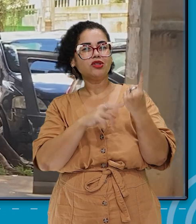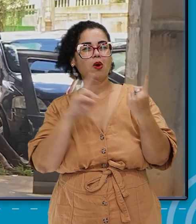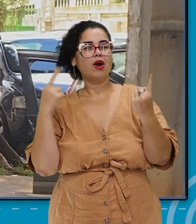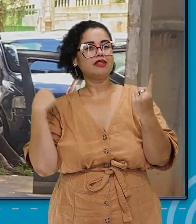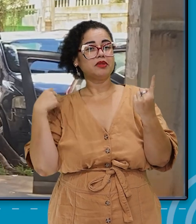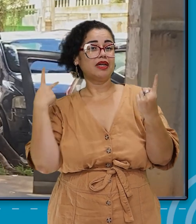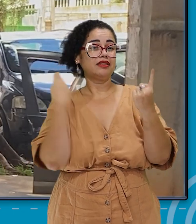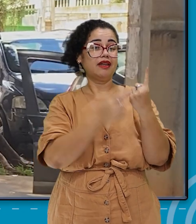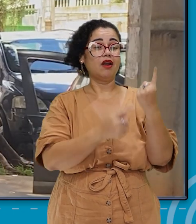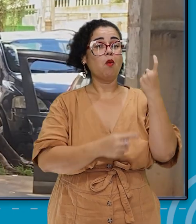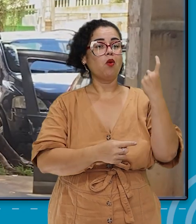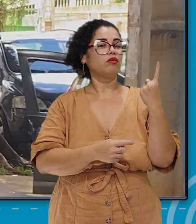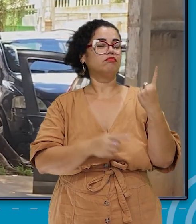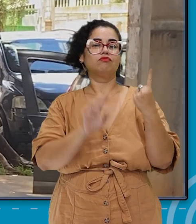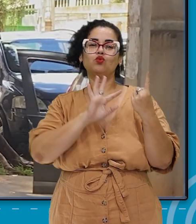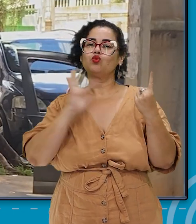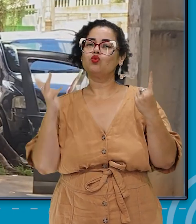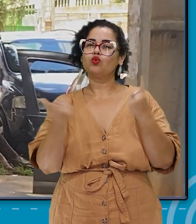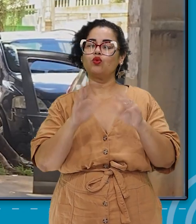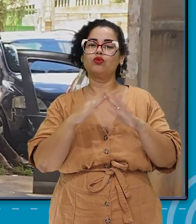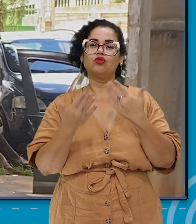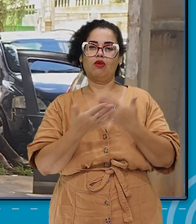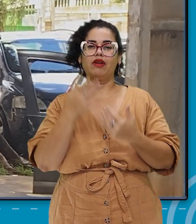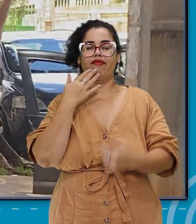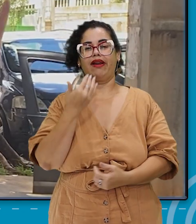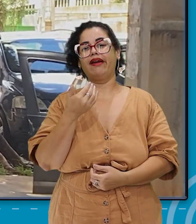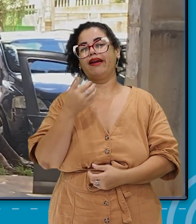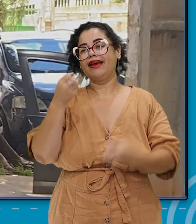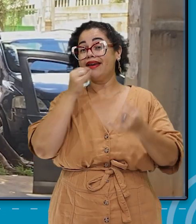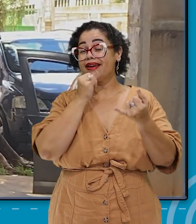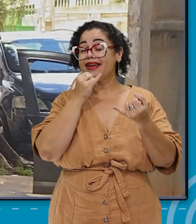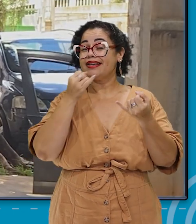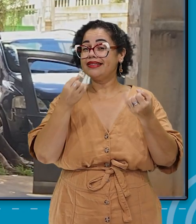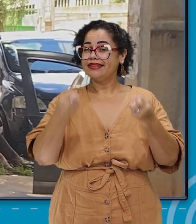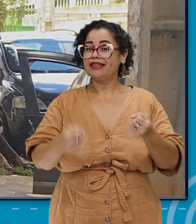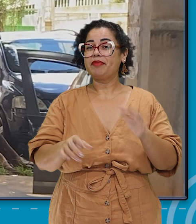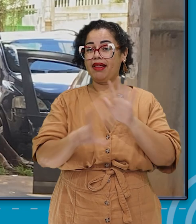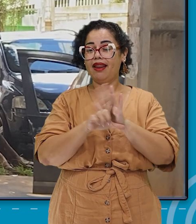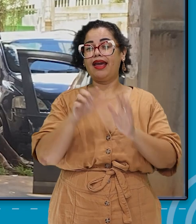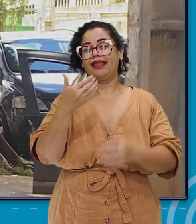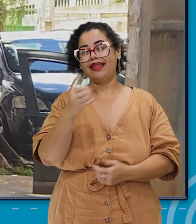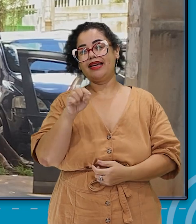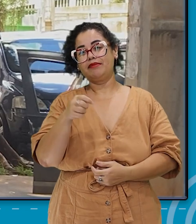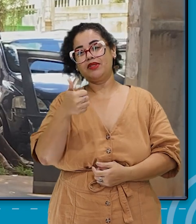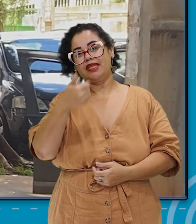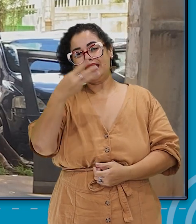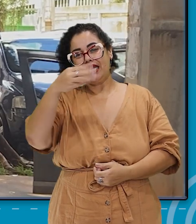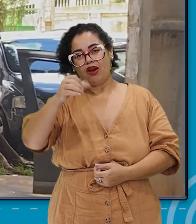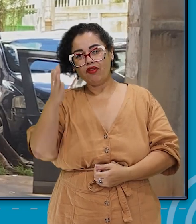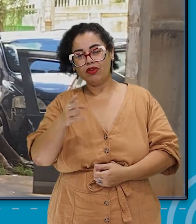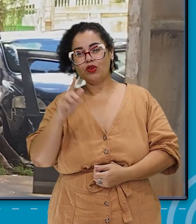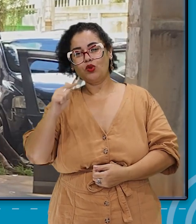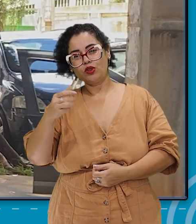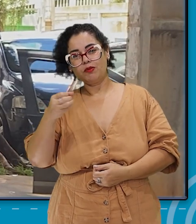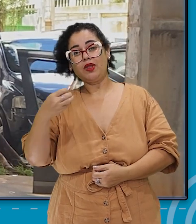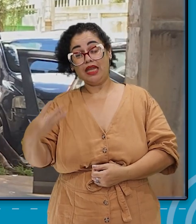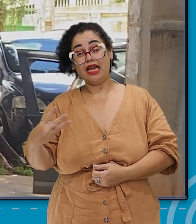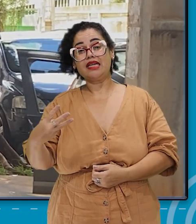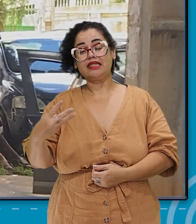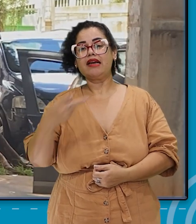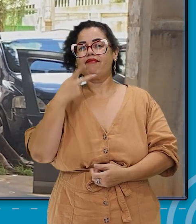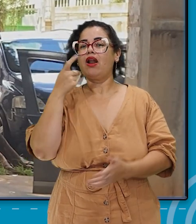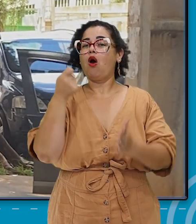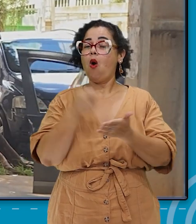responsabilidade, porque muitas vezes a gente fala lá da Lei 10.639, barra 2003, que implementa a